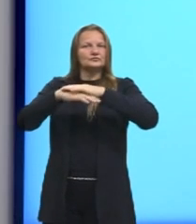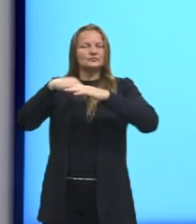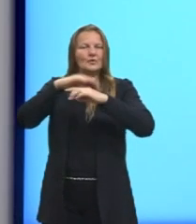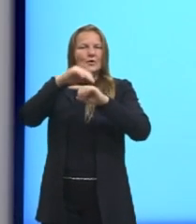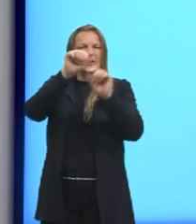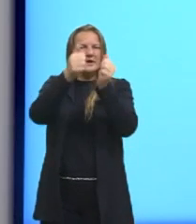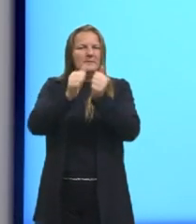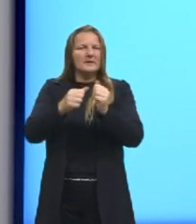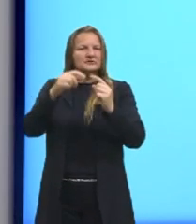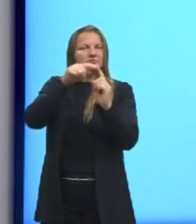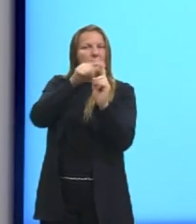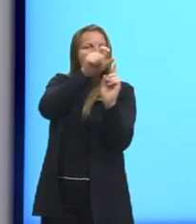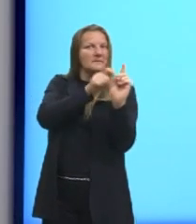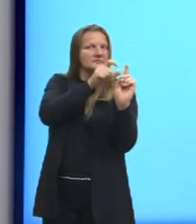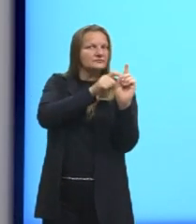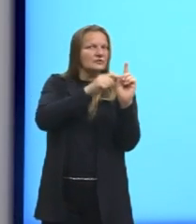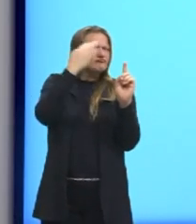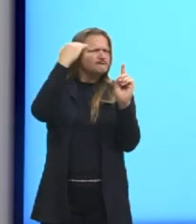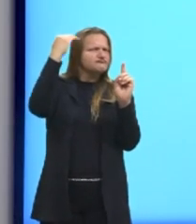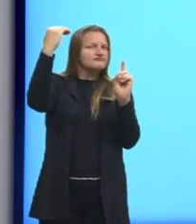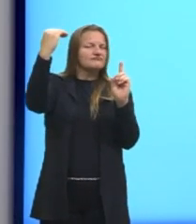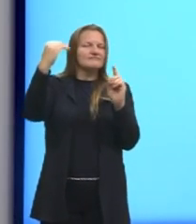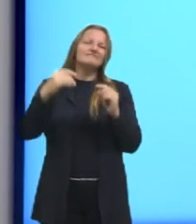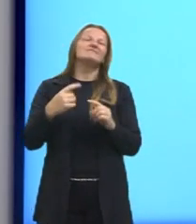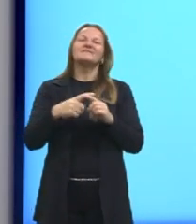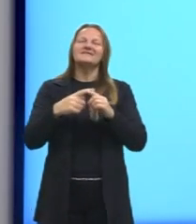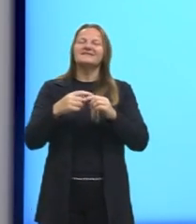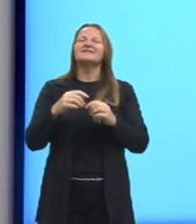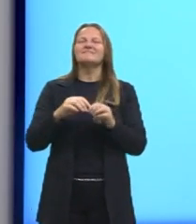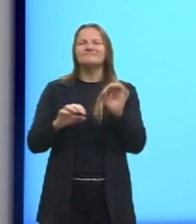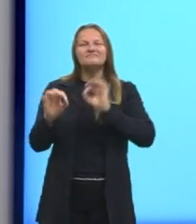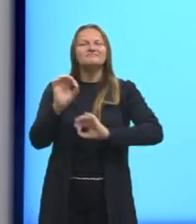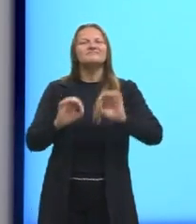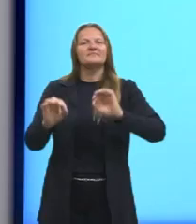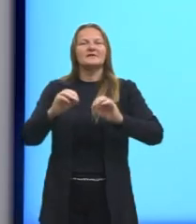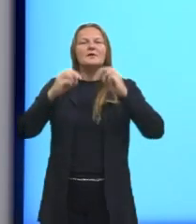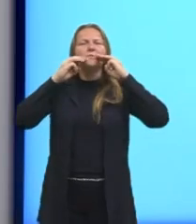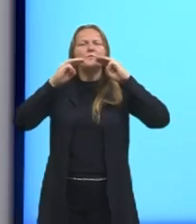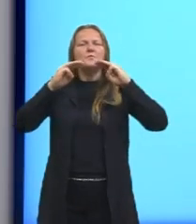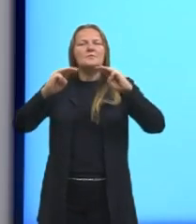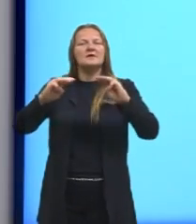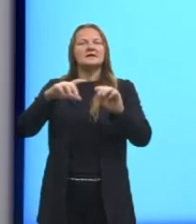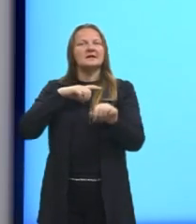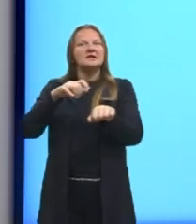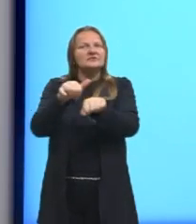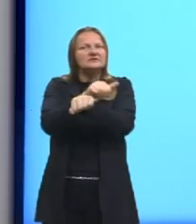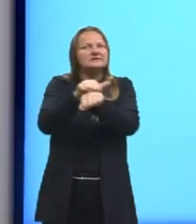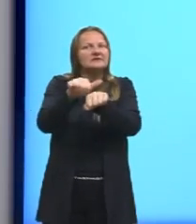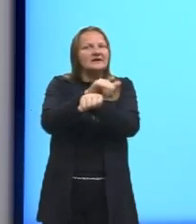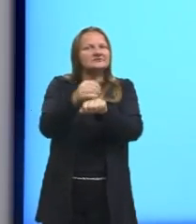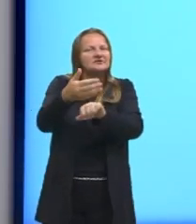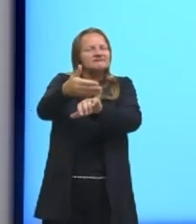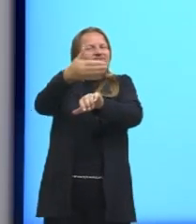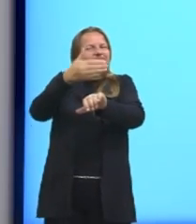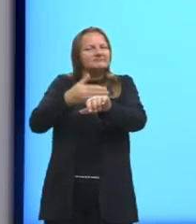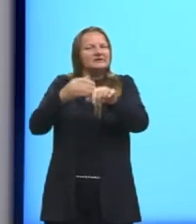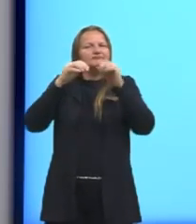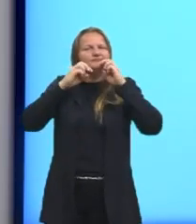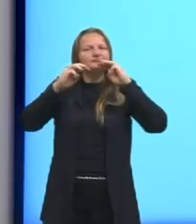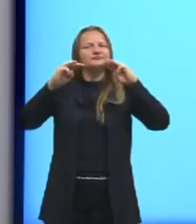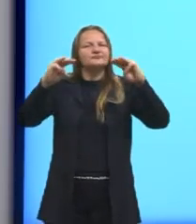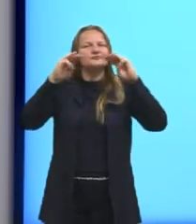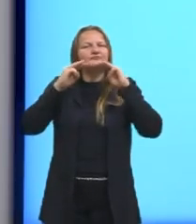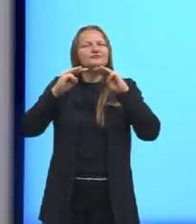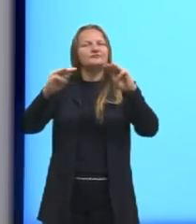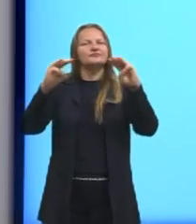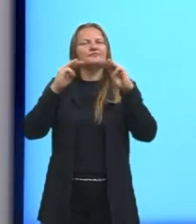Ele está falando sobre o esquema de marketing por trás disso. Então, o que ele está fazendo? Qual a ideia